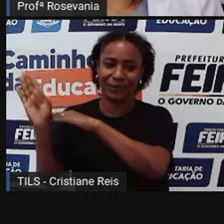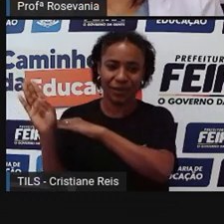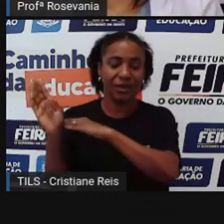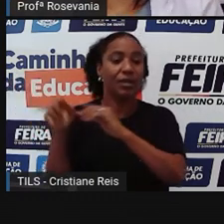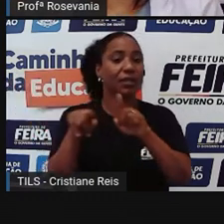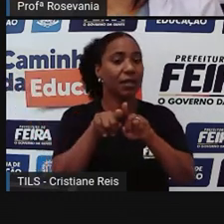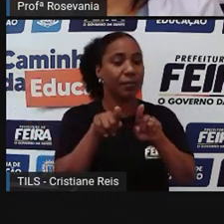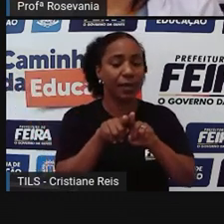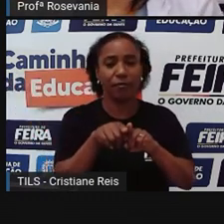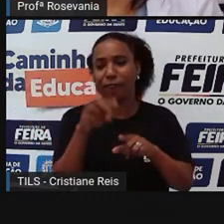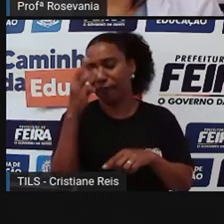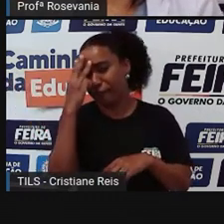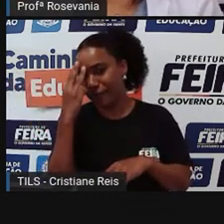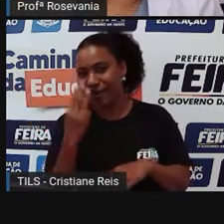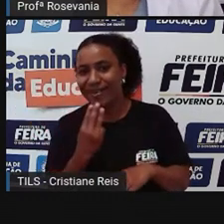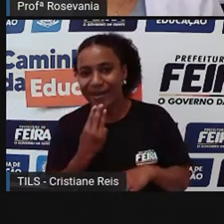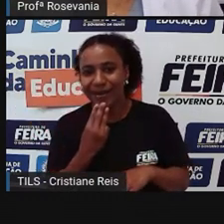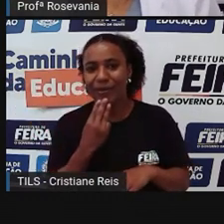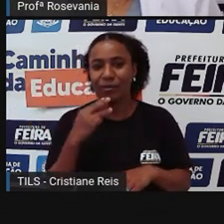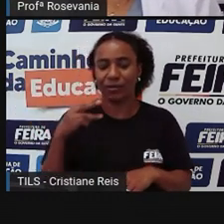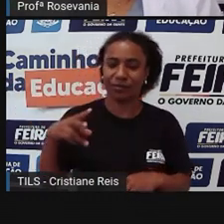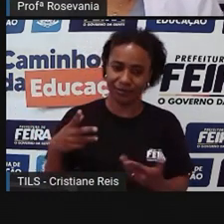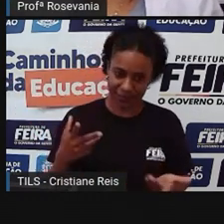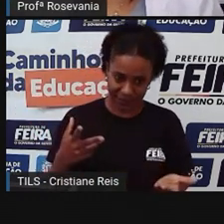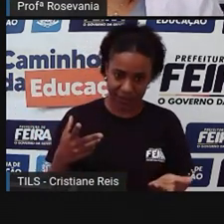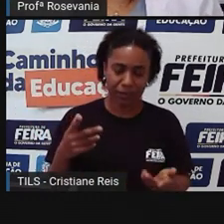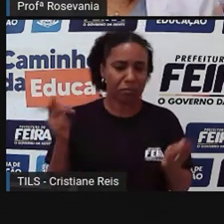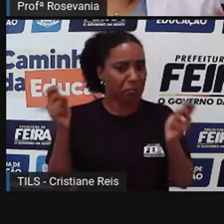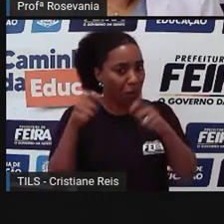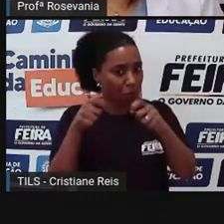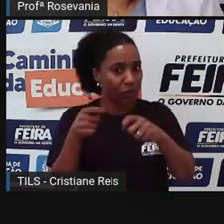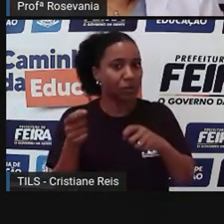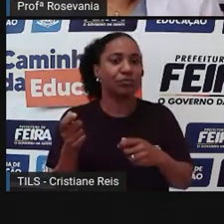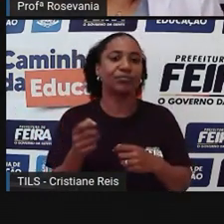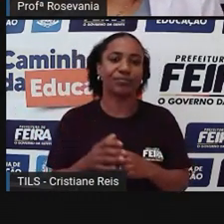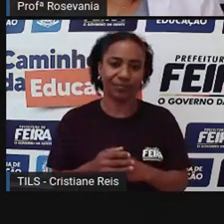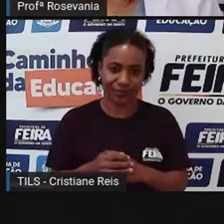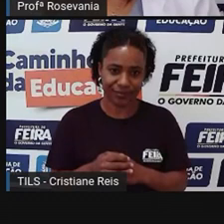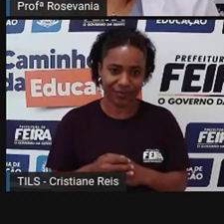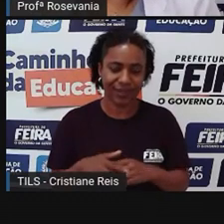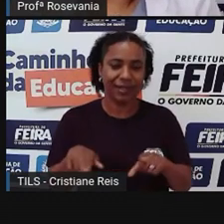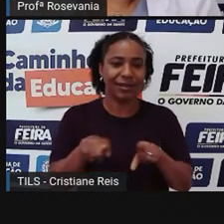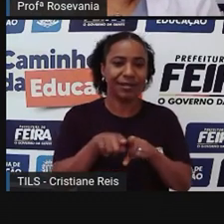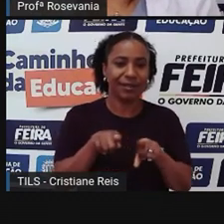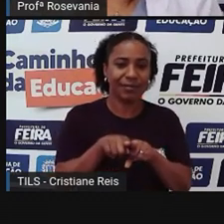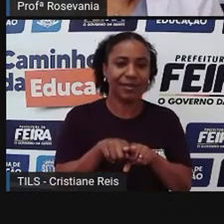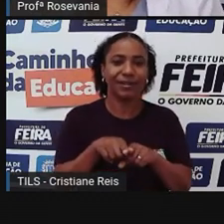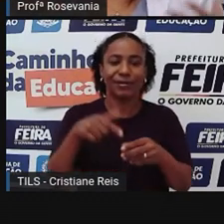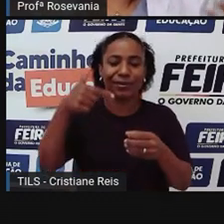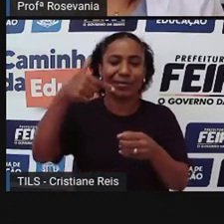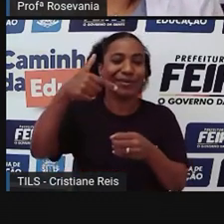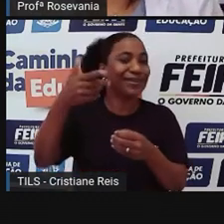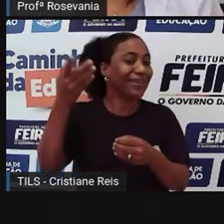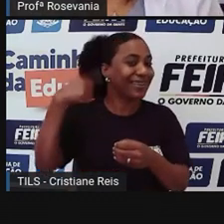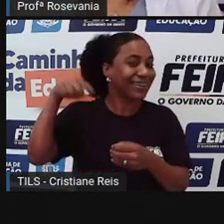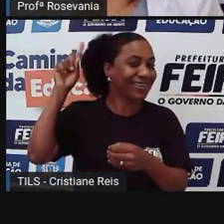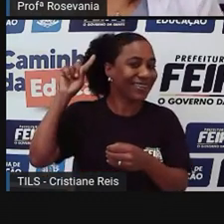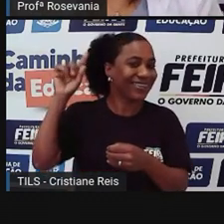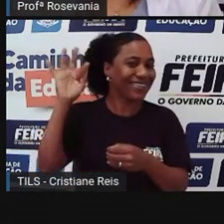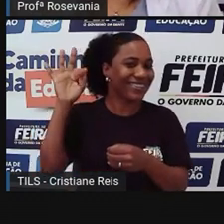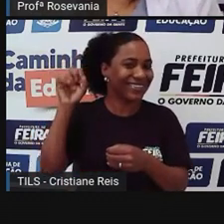Temos os transportes particulares, que se desenvolveu muito, antes era tão pequeno, isso que a gente tinha apenas uma bomba de gasolina, hoje nós temos